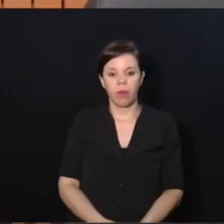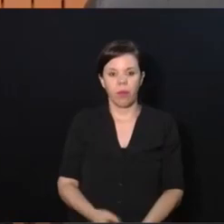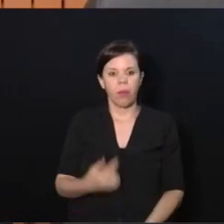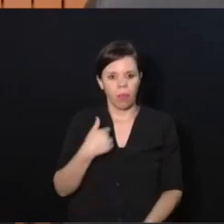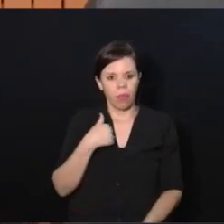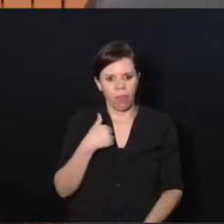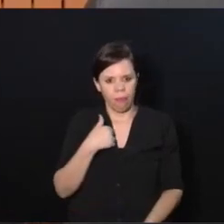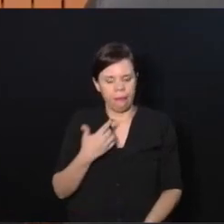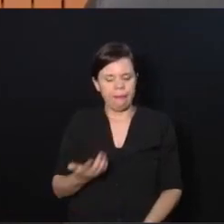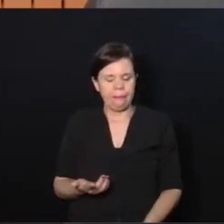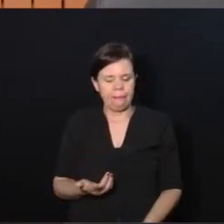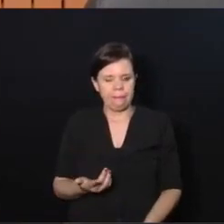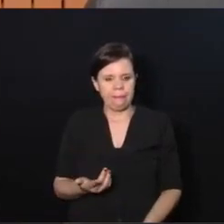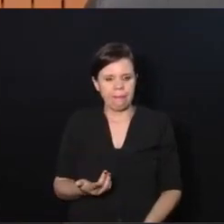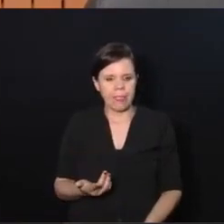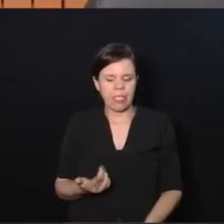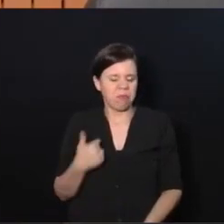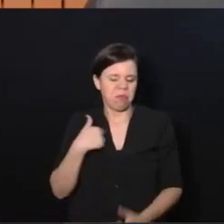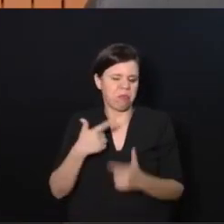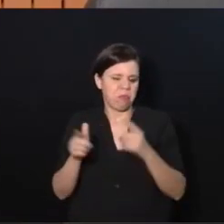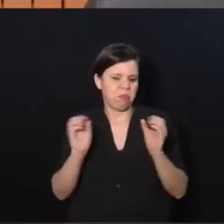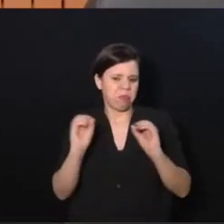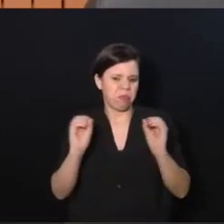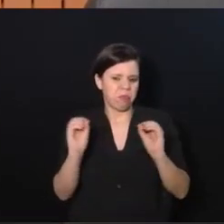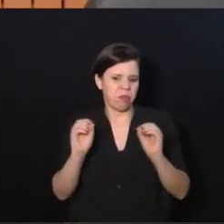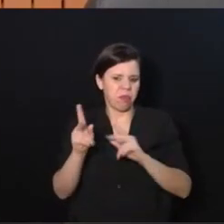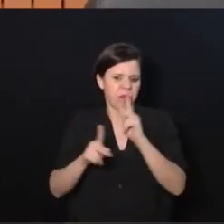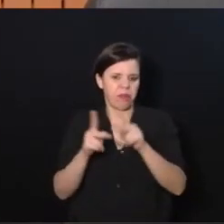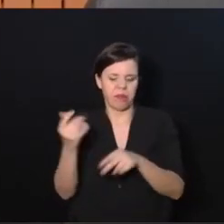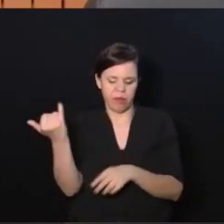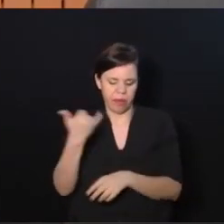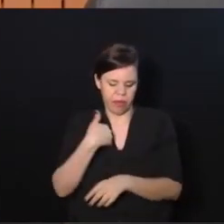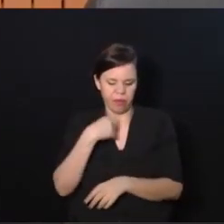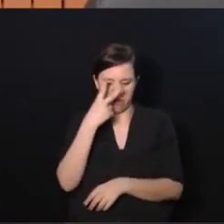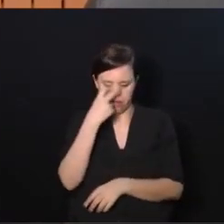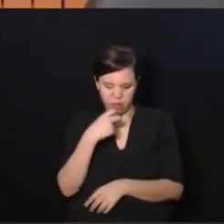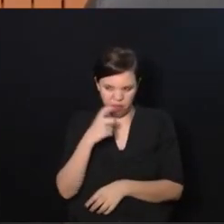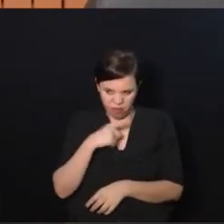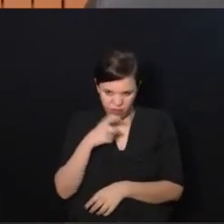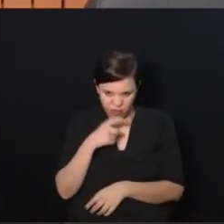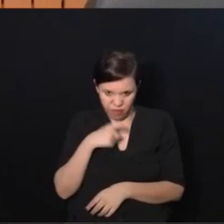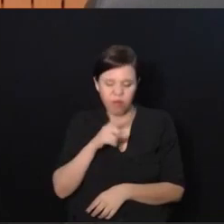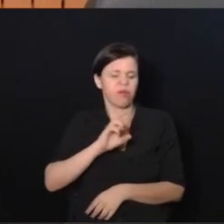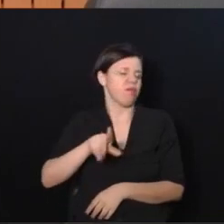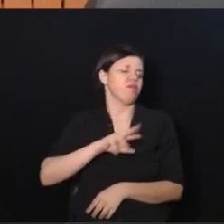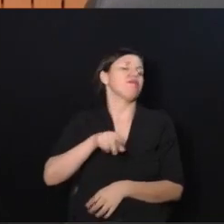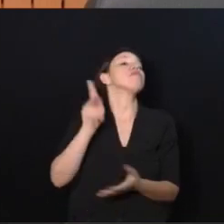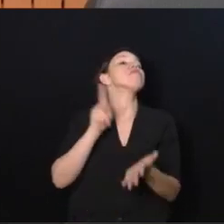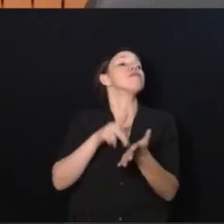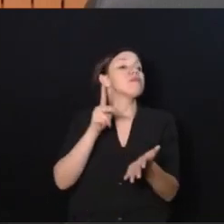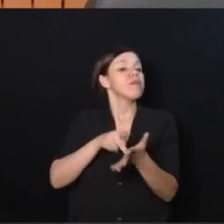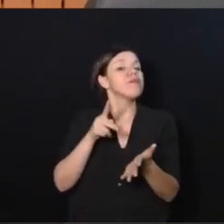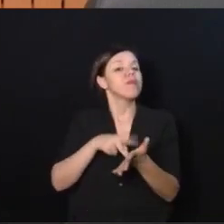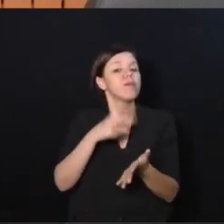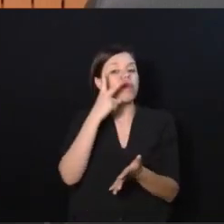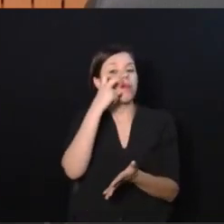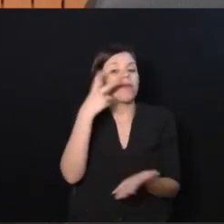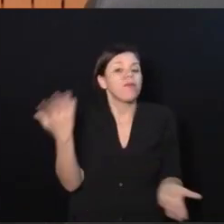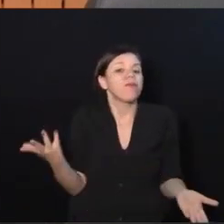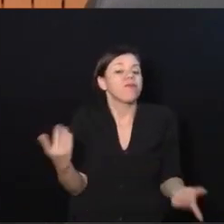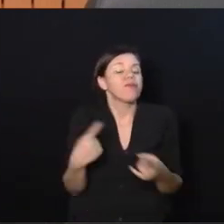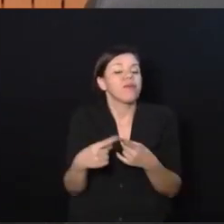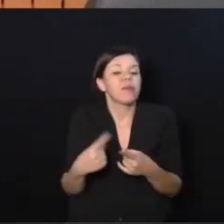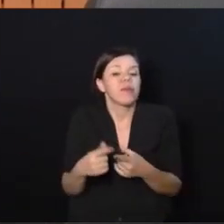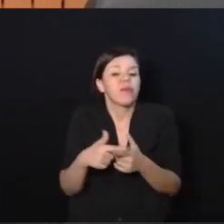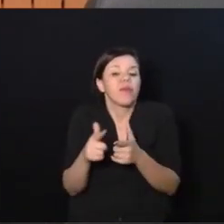particularmente não tenho problema nenhum se alguém me disser que eu sou cego. É mentira? Não é. Então, por que eu tenho que ter algum